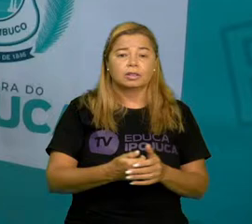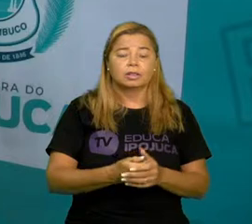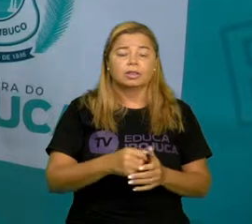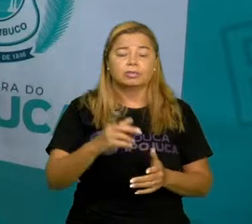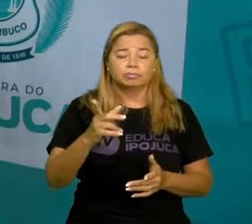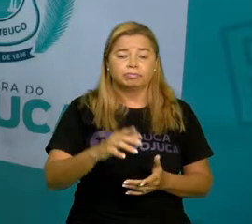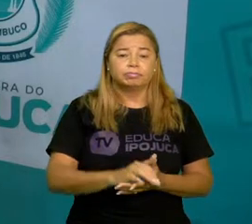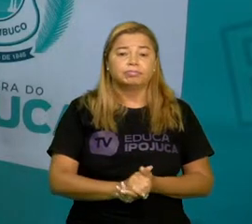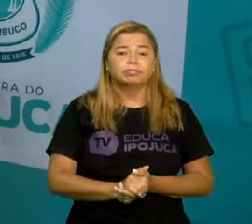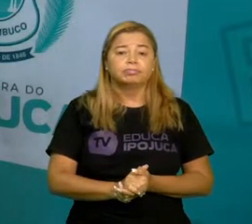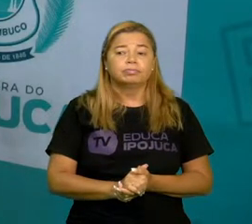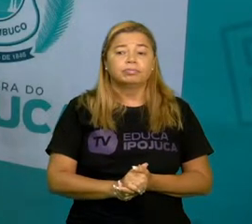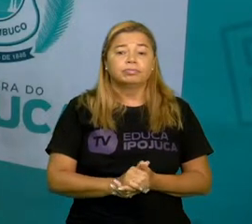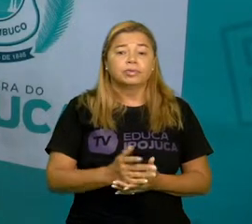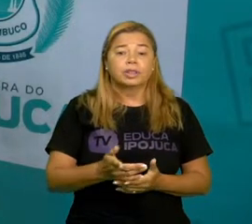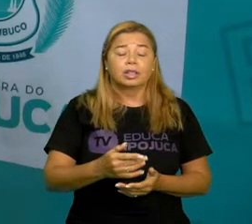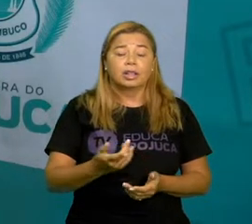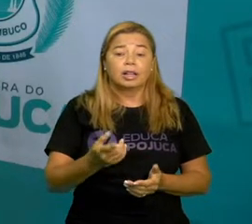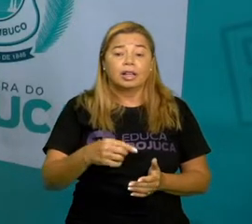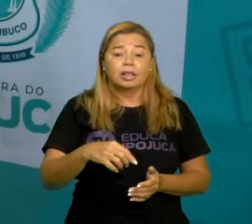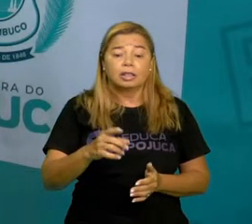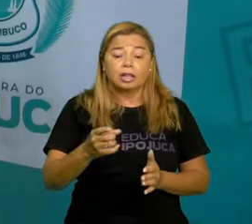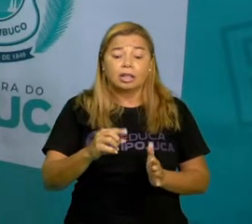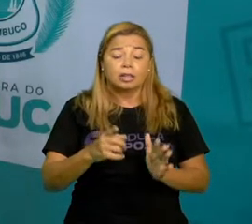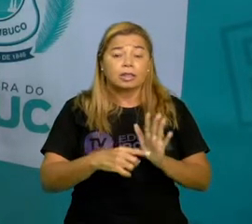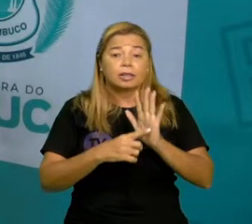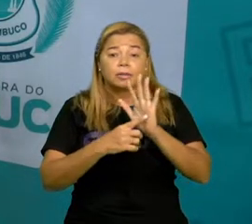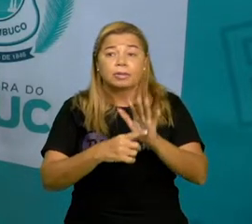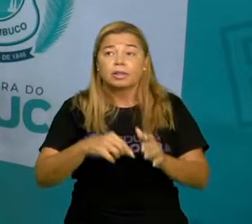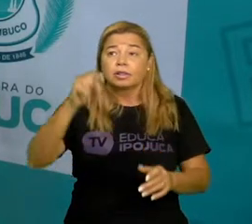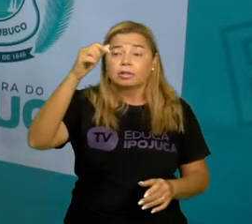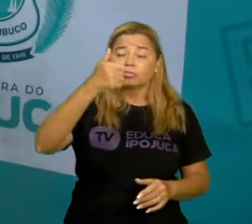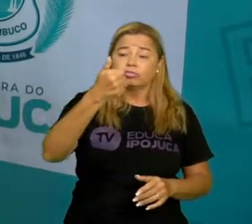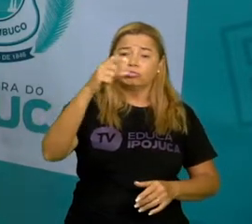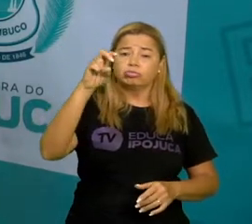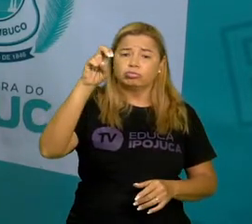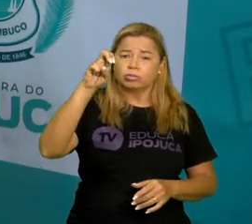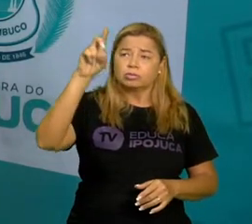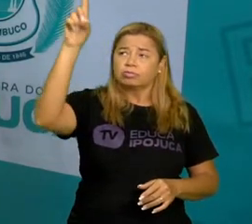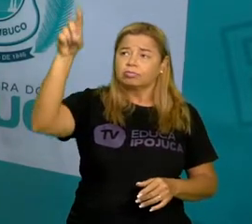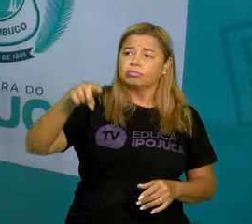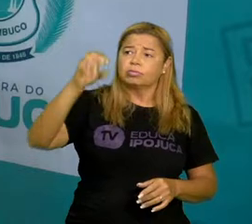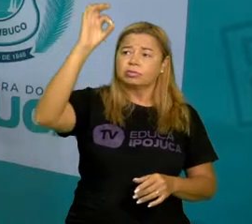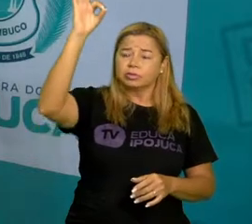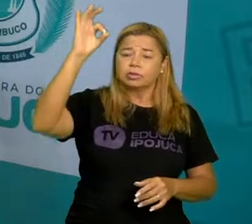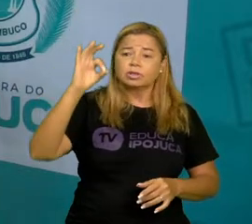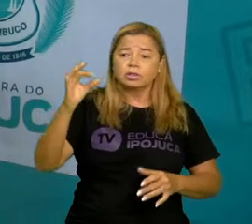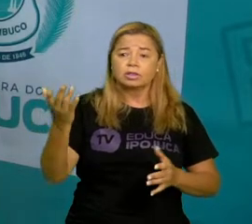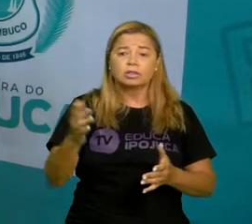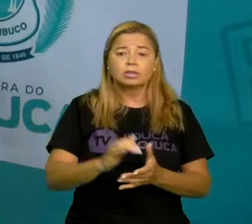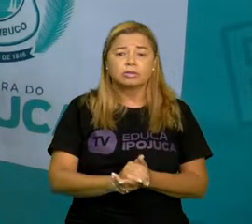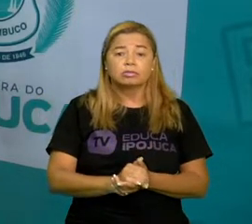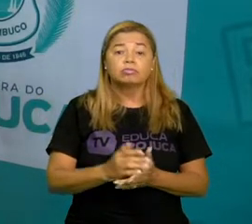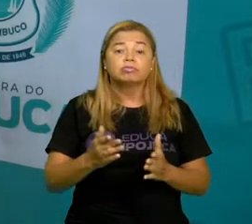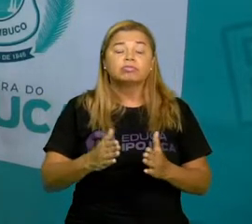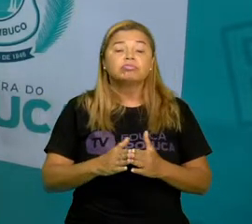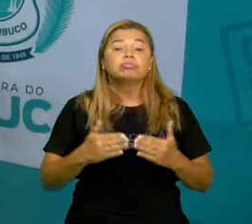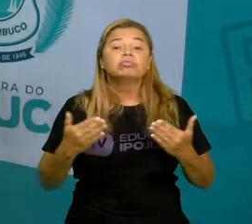exemplo assim, ó. A taxa de mortalidade infantil no Brasil é 15%. Isso quer dizer o que 15%?